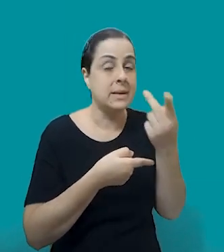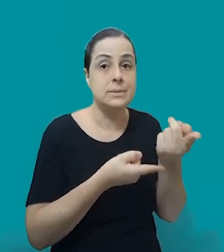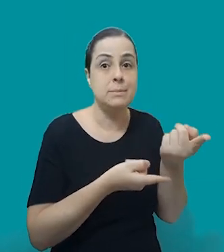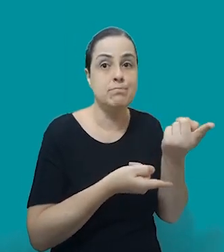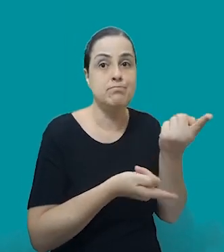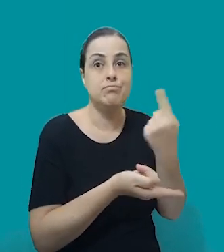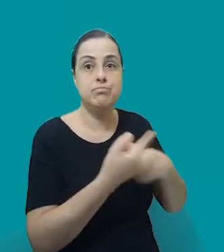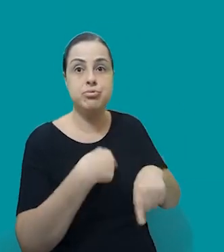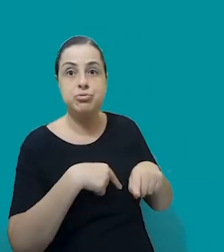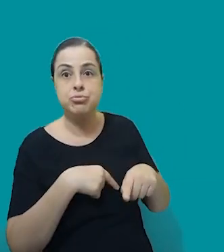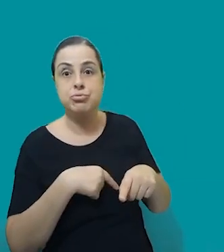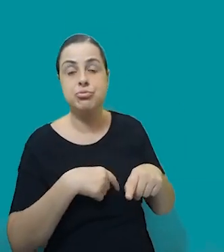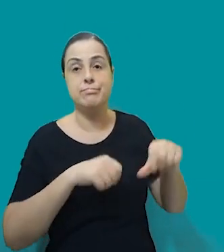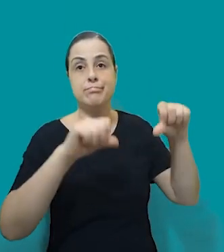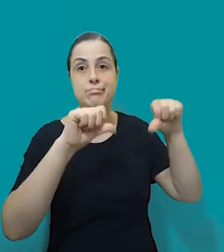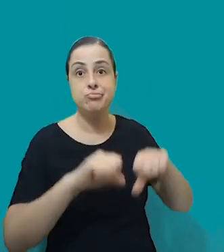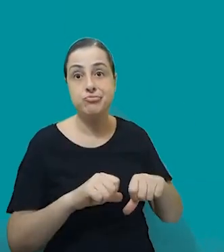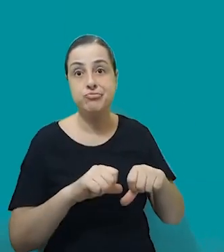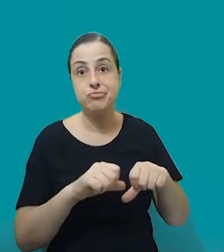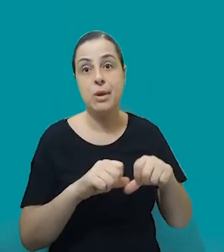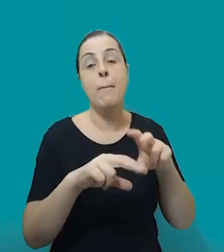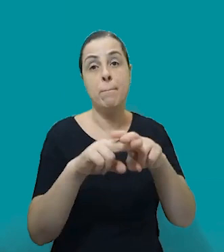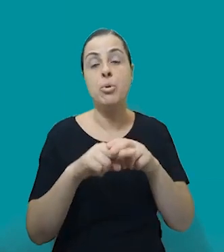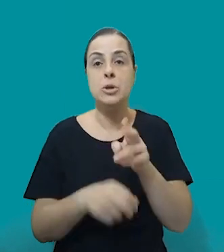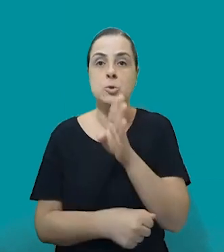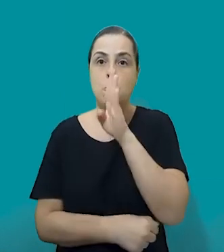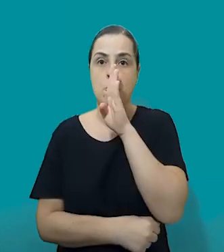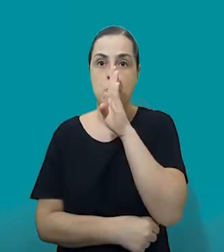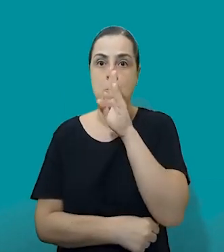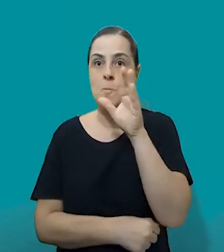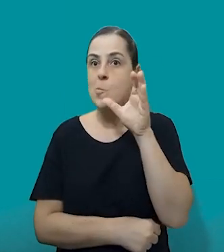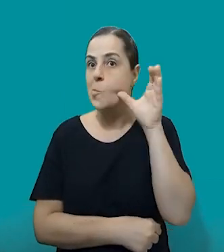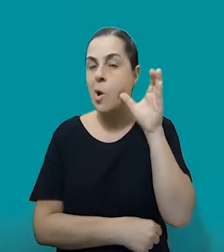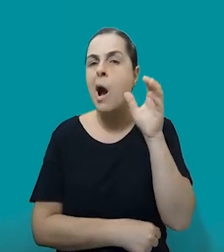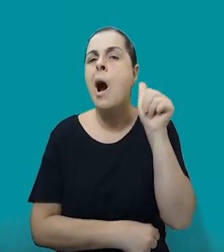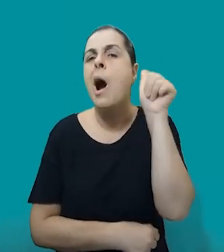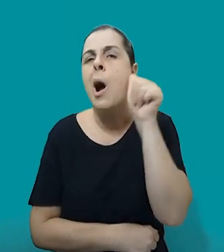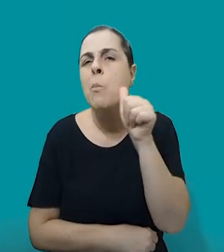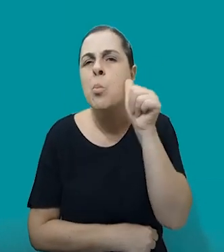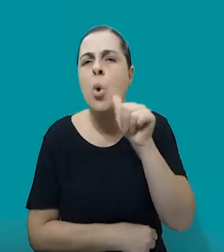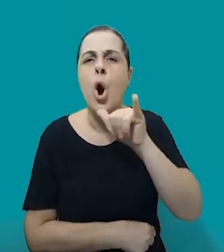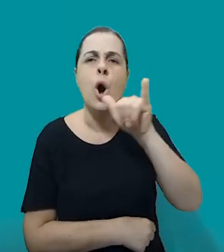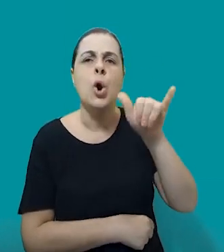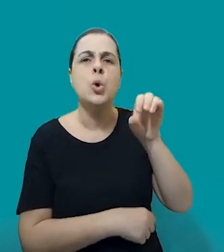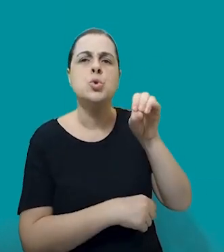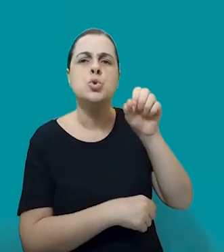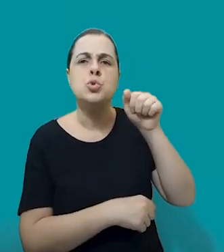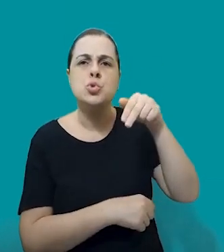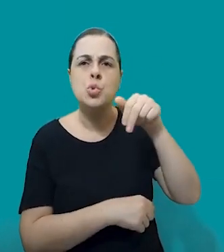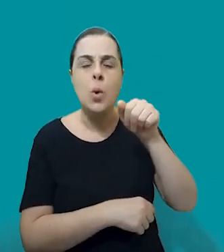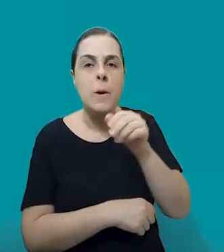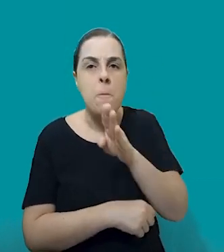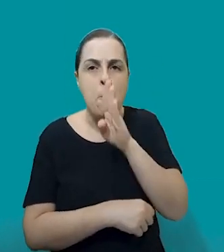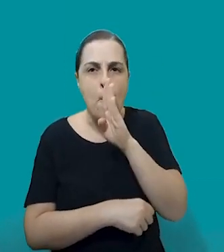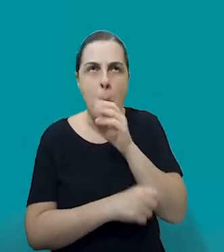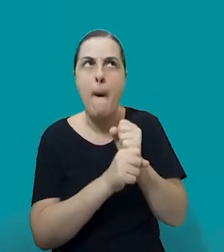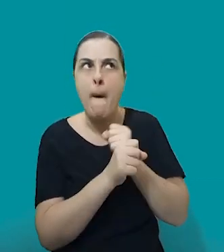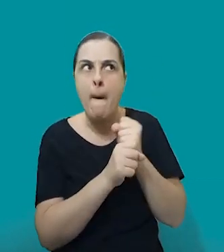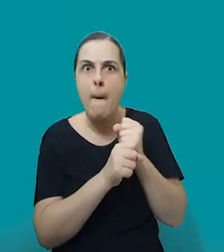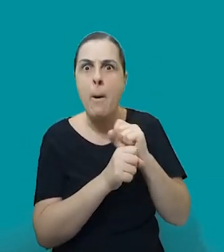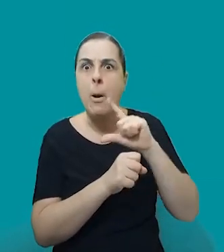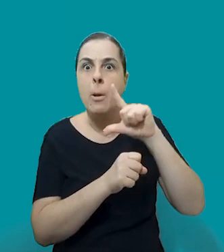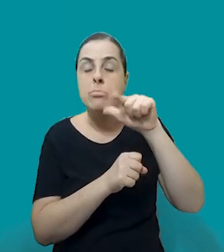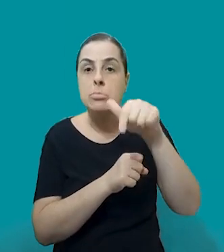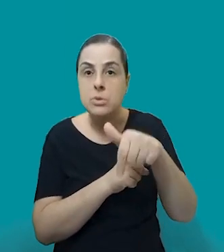que ela já era adulta, ela resolveu denunciar a violência sexual, né? O estupro que ela sofria